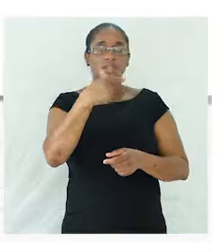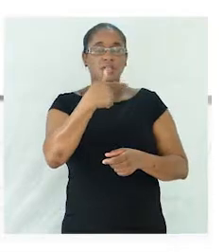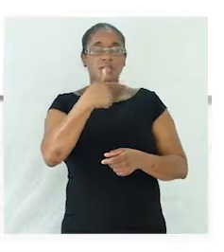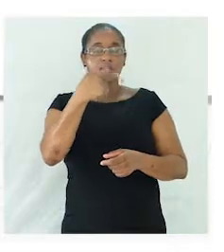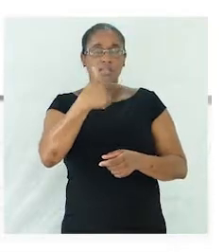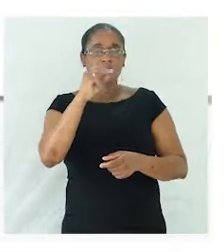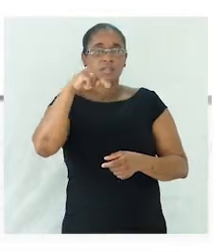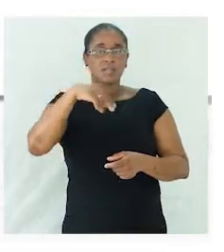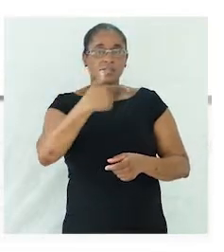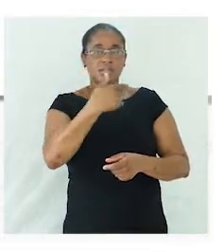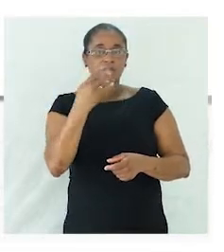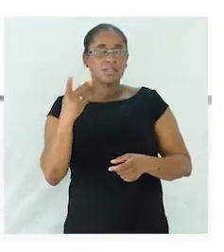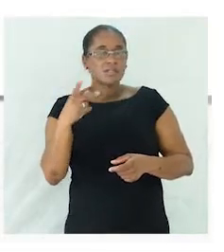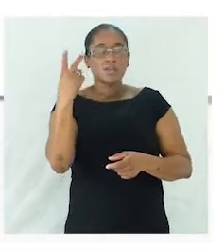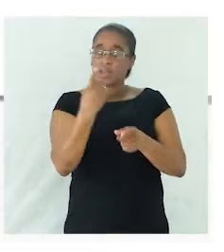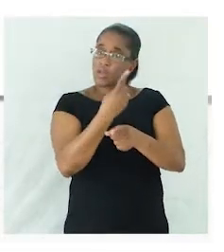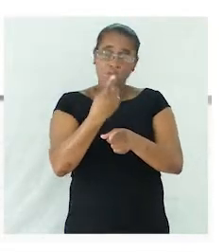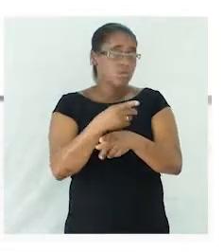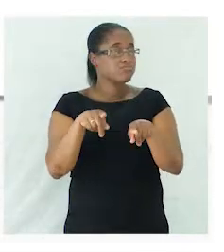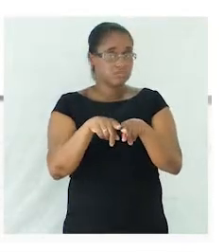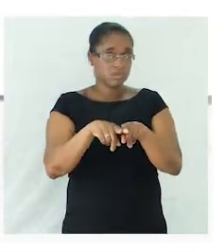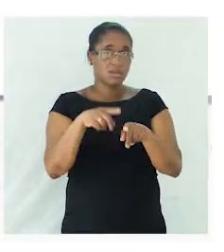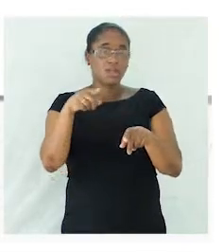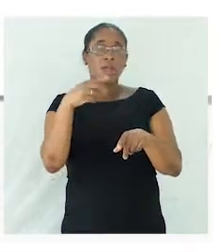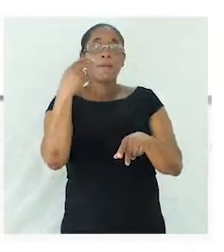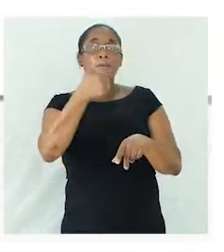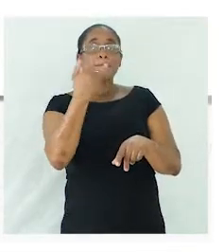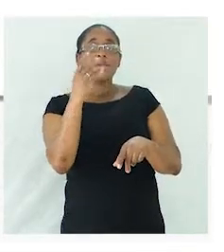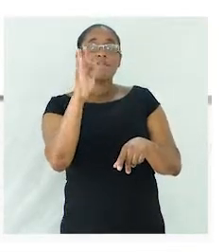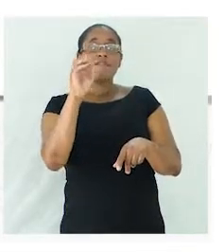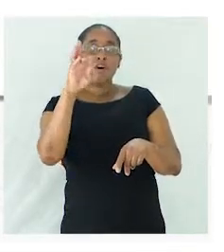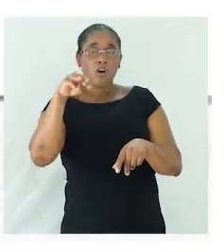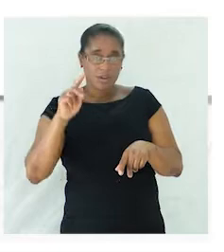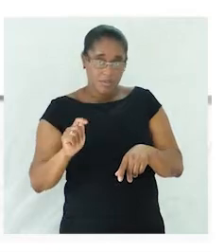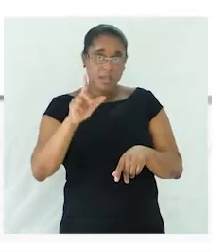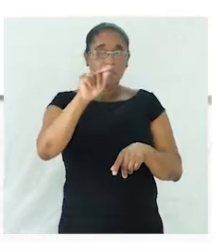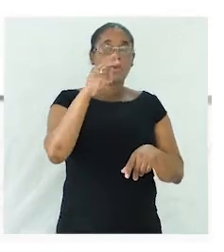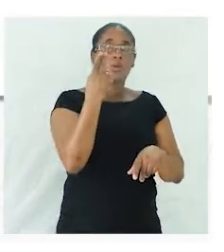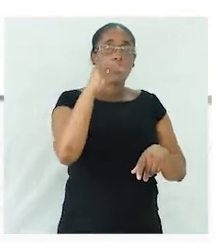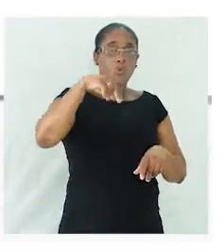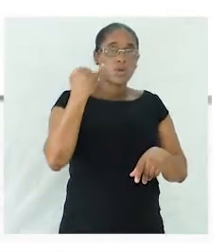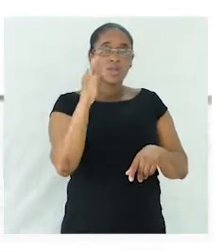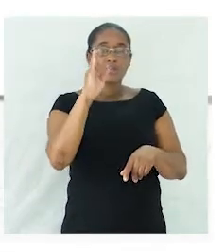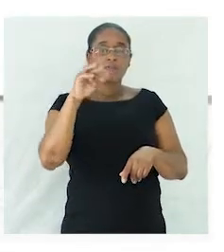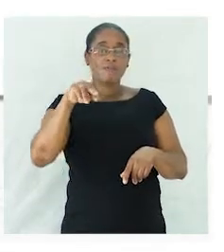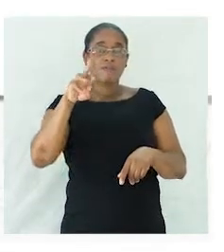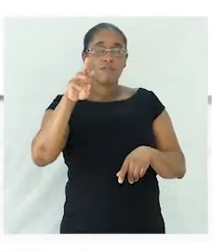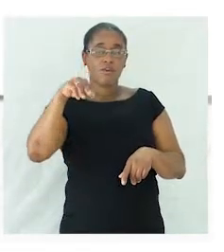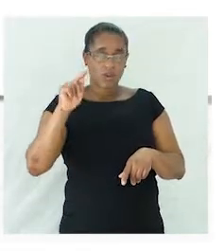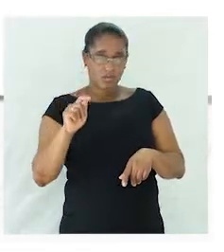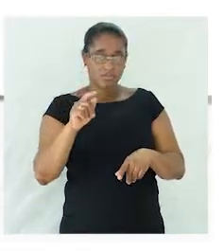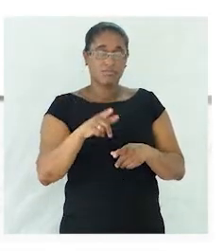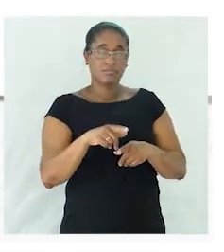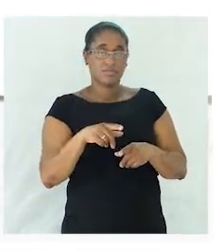substantivos biformes. Tem duas formas. Uma para o feminino e outra para o masculino. Por